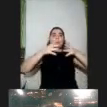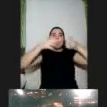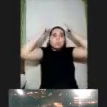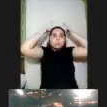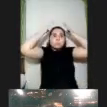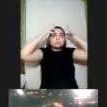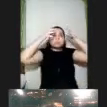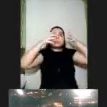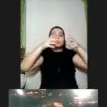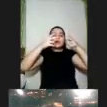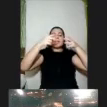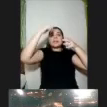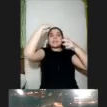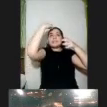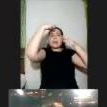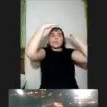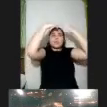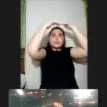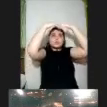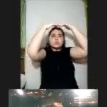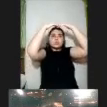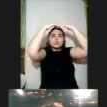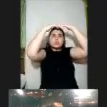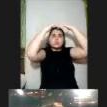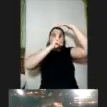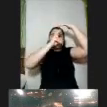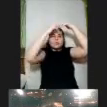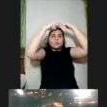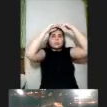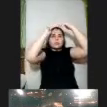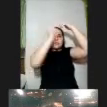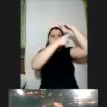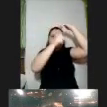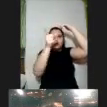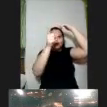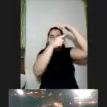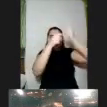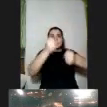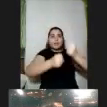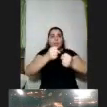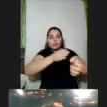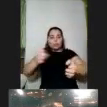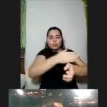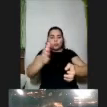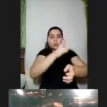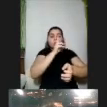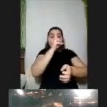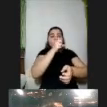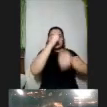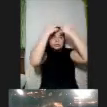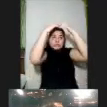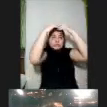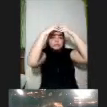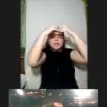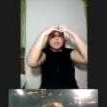movimento cerebral dele reconhecer o comando e ia fazer o carro andar ele lá parado imagina sem conseguir